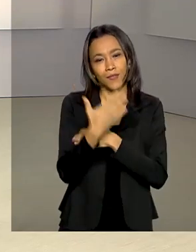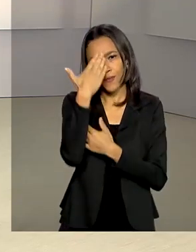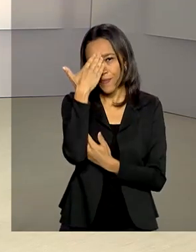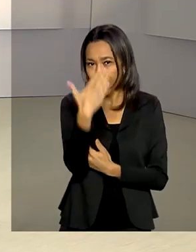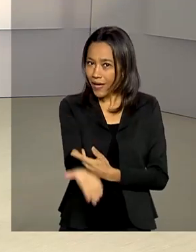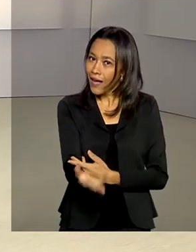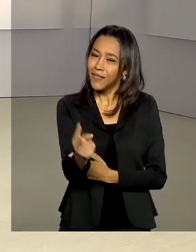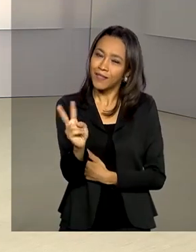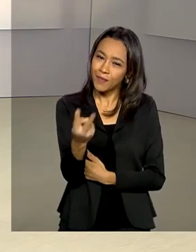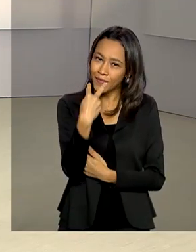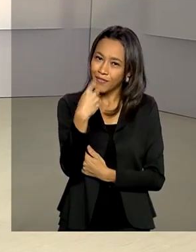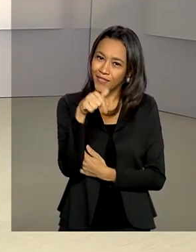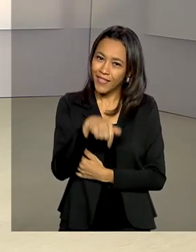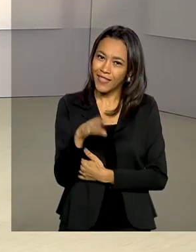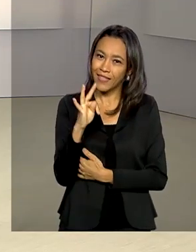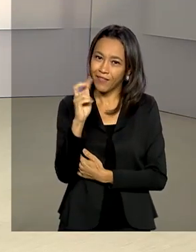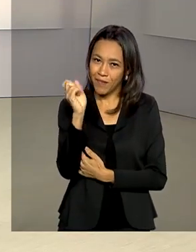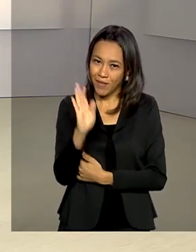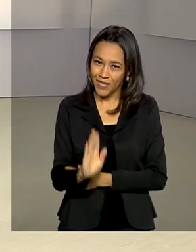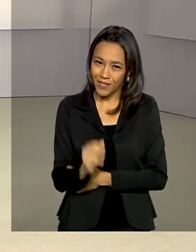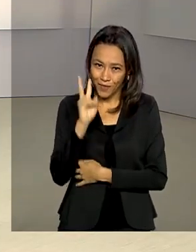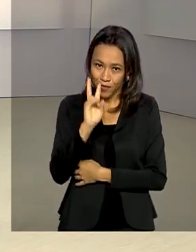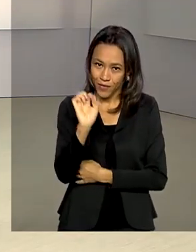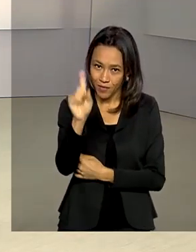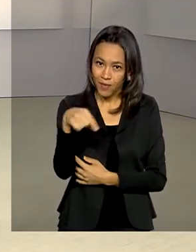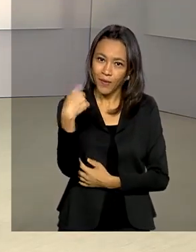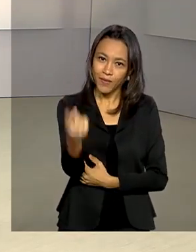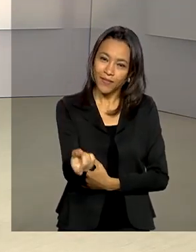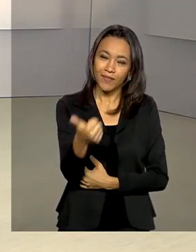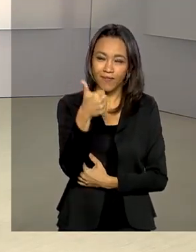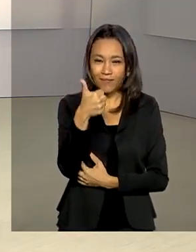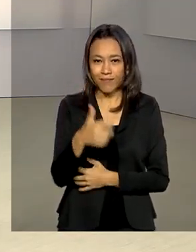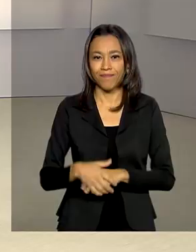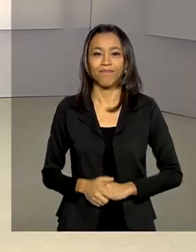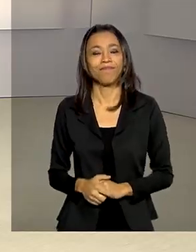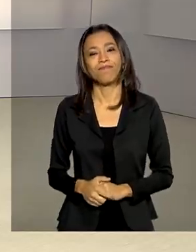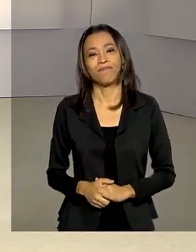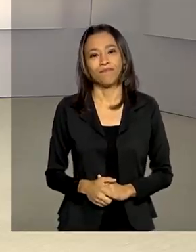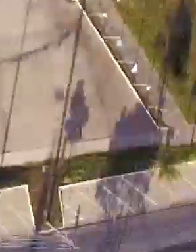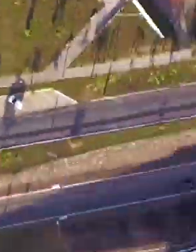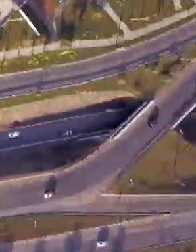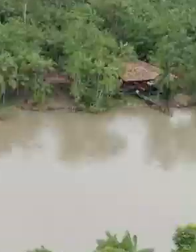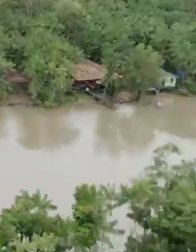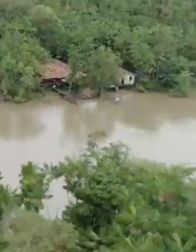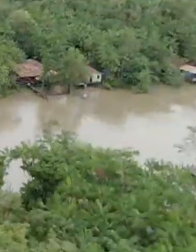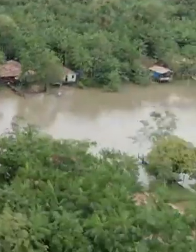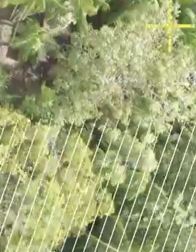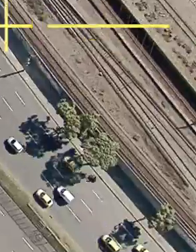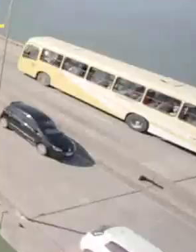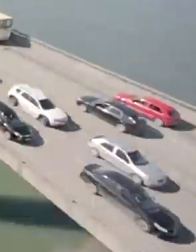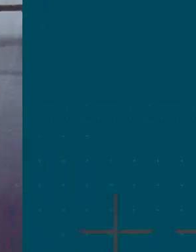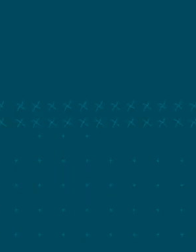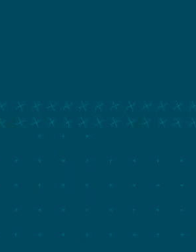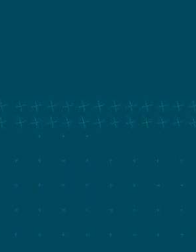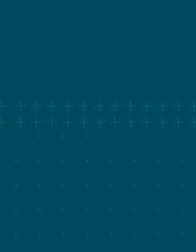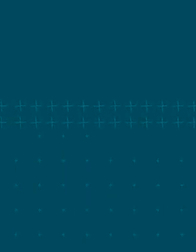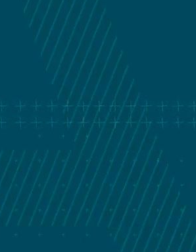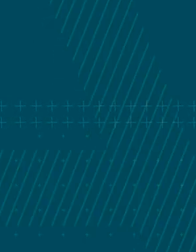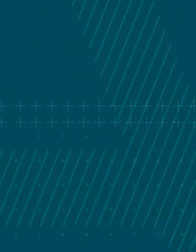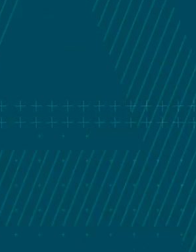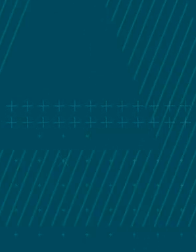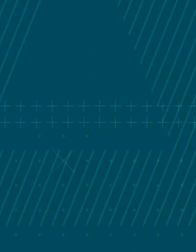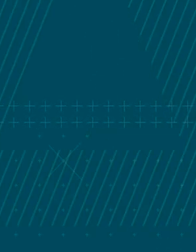Obrigado pela sua companhia aqui na TV Brasil. Nos vemos na próxima edição. Até lá! O Enem Digital Enem